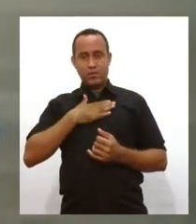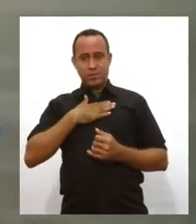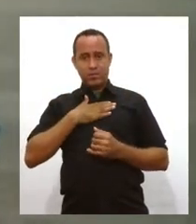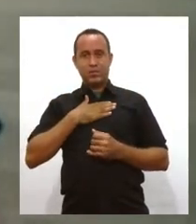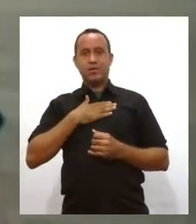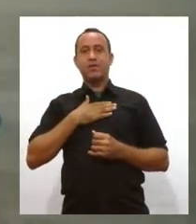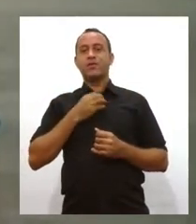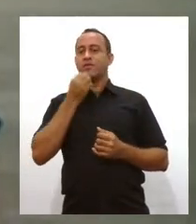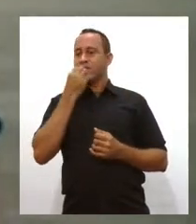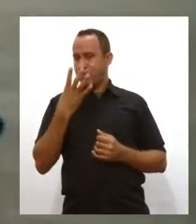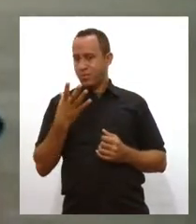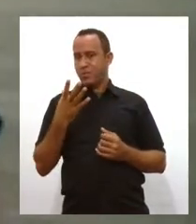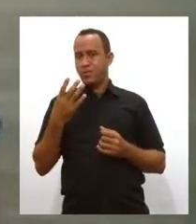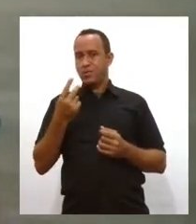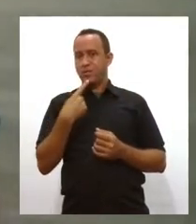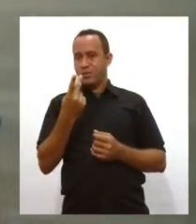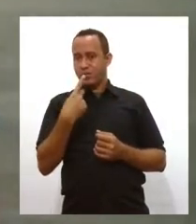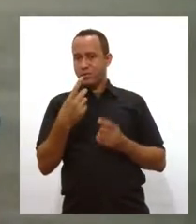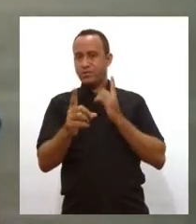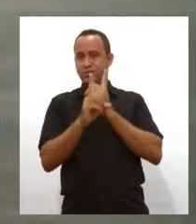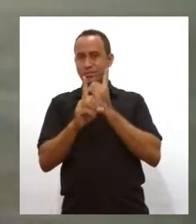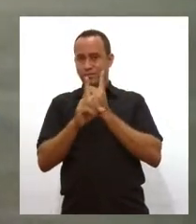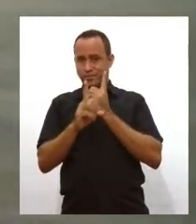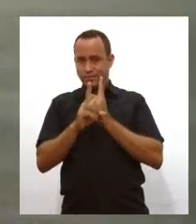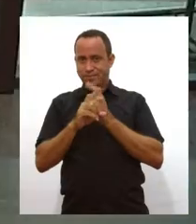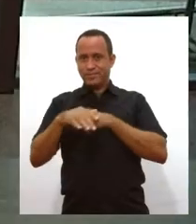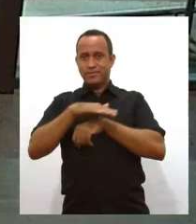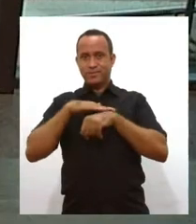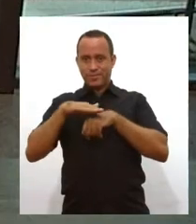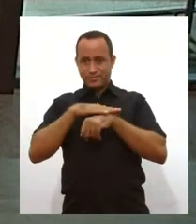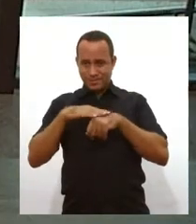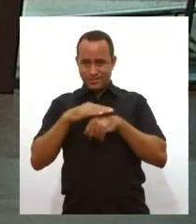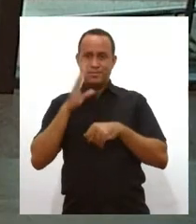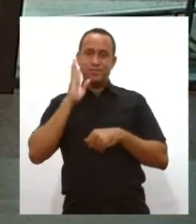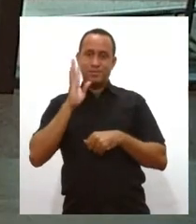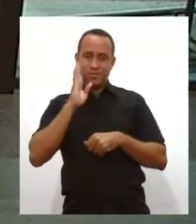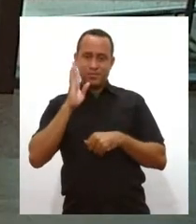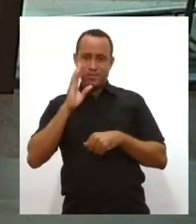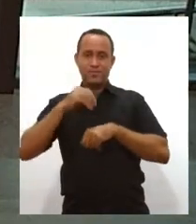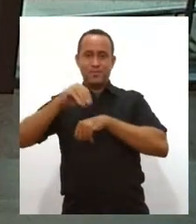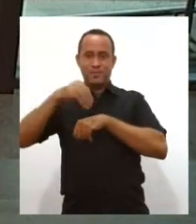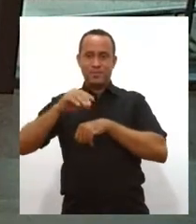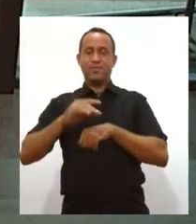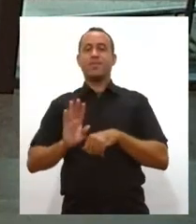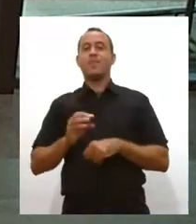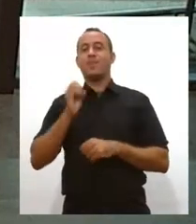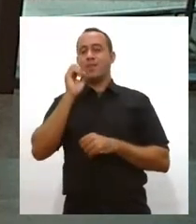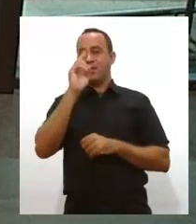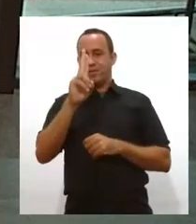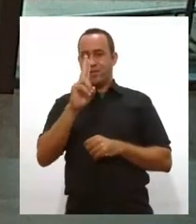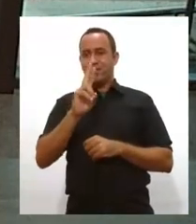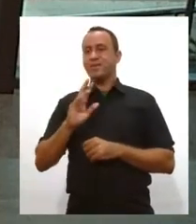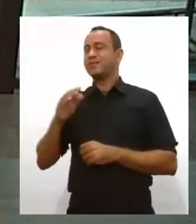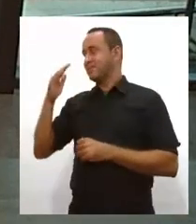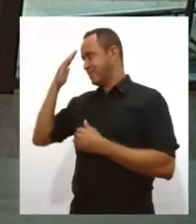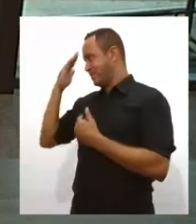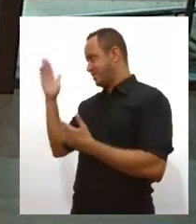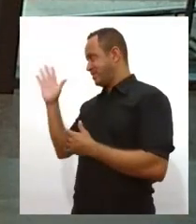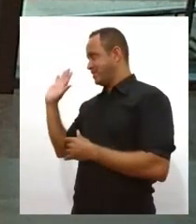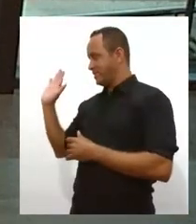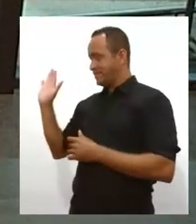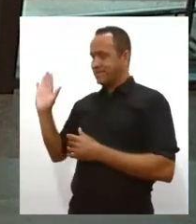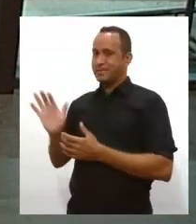guardo todos vocês. A gente continua aqui e a qualquer momento a gente volta com mais informações, tá bom, Silvia? Muito bem, imperdível, né? Você aí